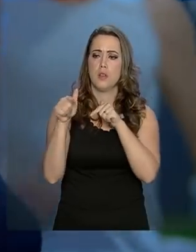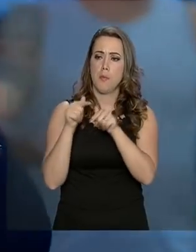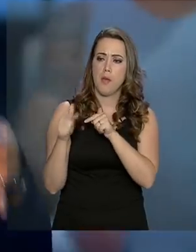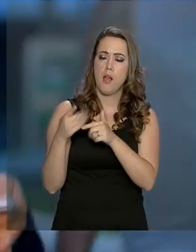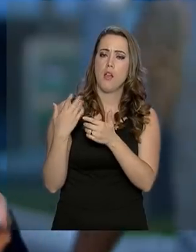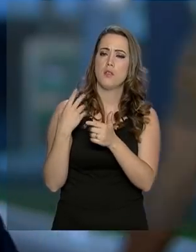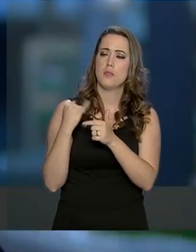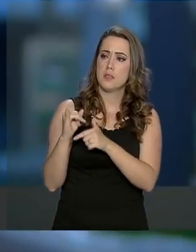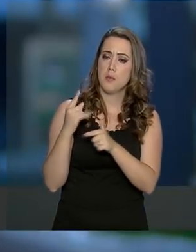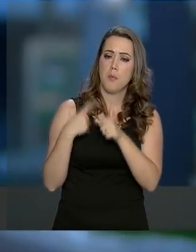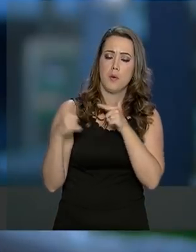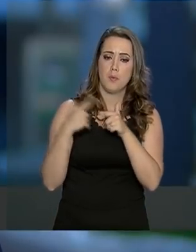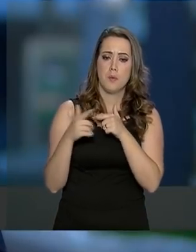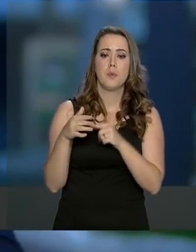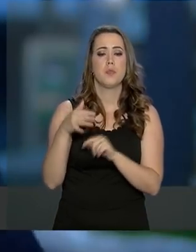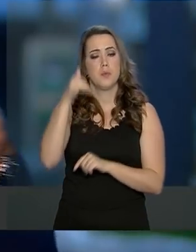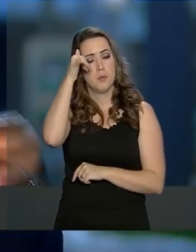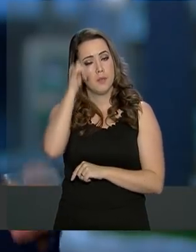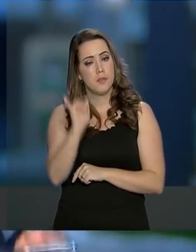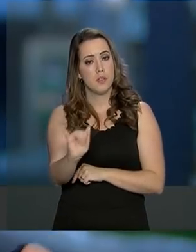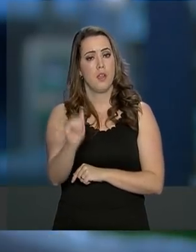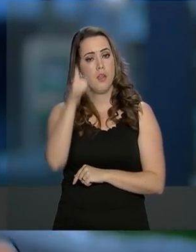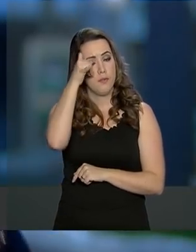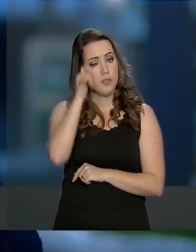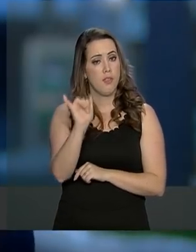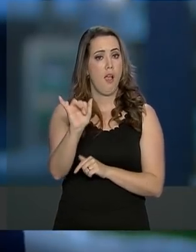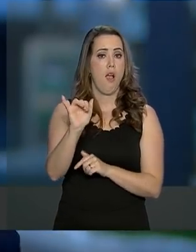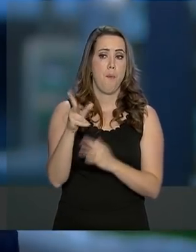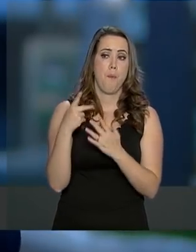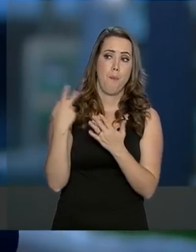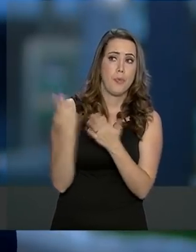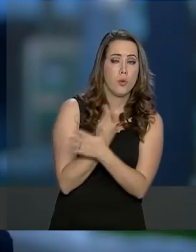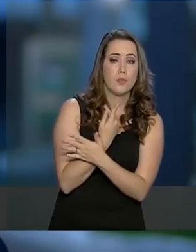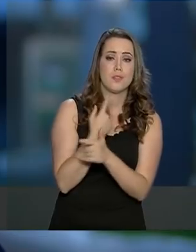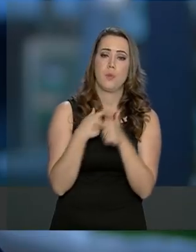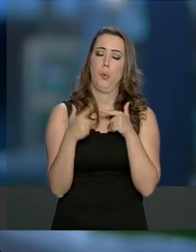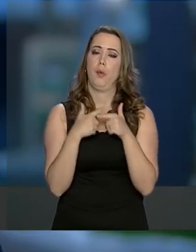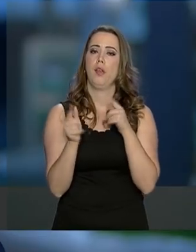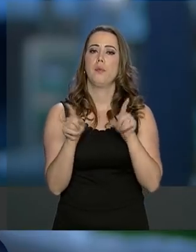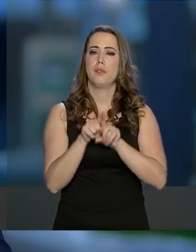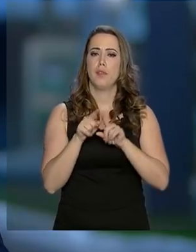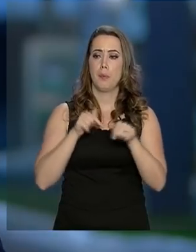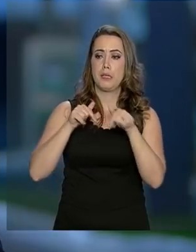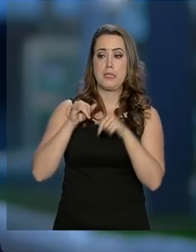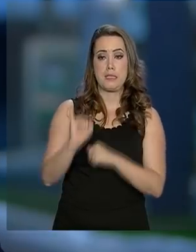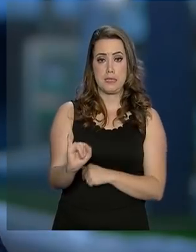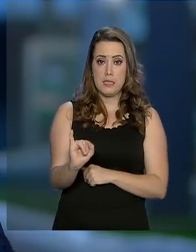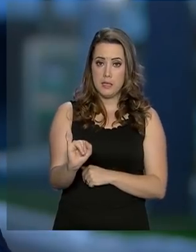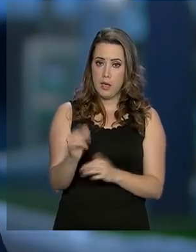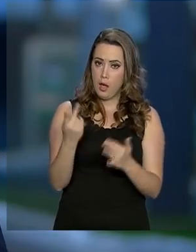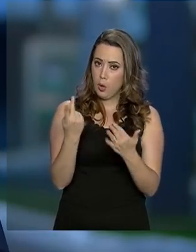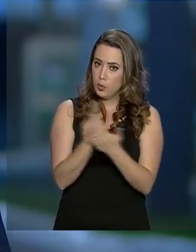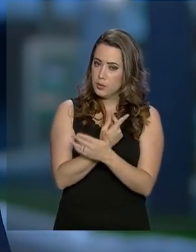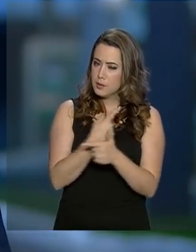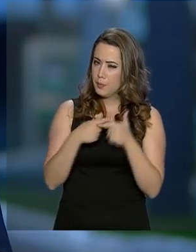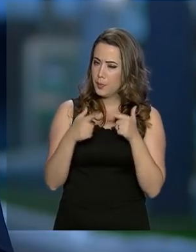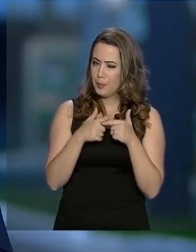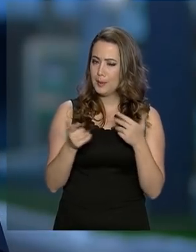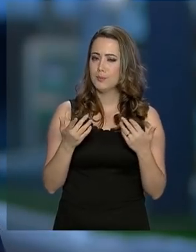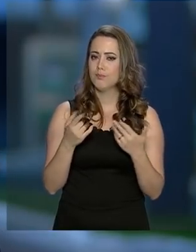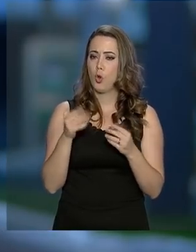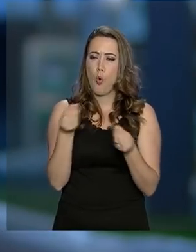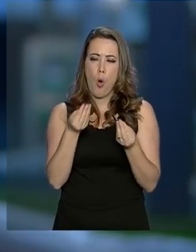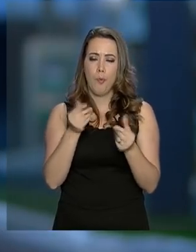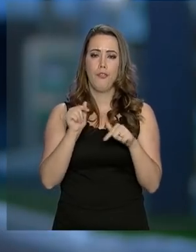e também para prevenir. Então, existe um trabalho de prevenção de acidentes e atuação se houver algum acidente. A gente pode lembrar bem dessa situação